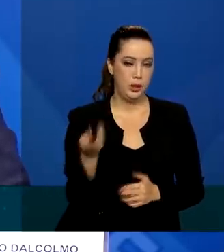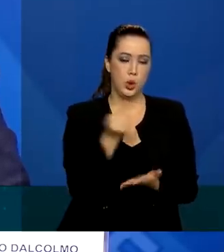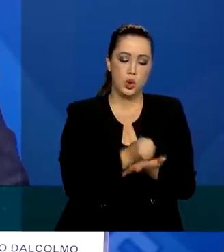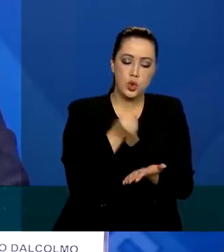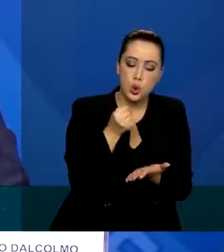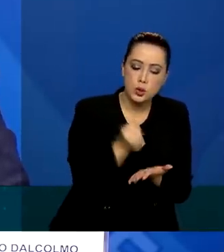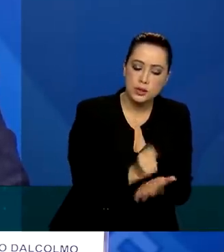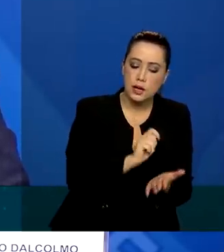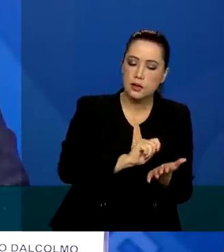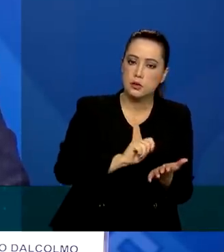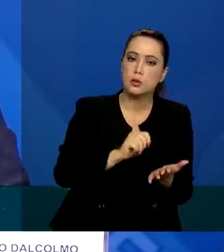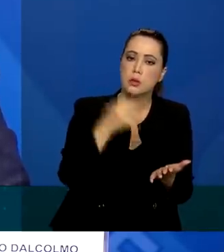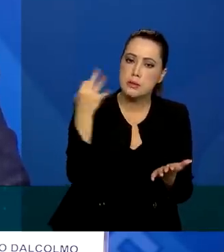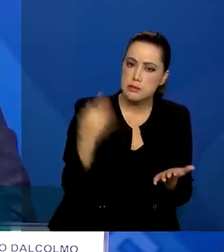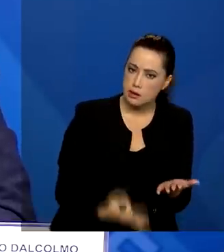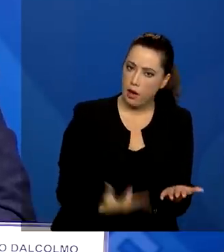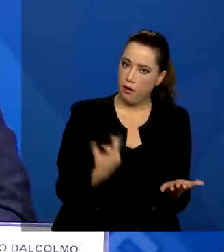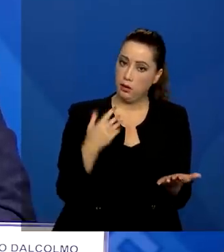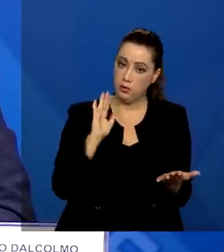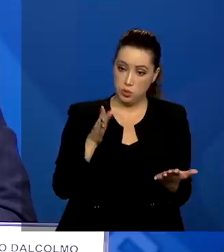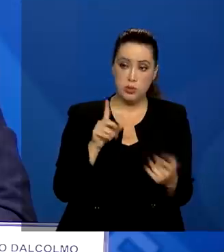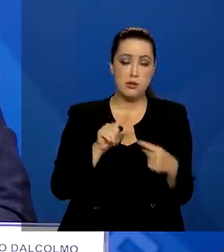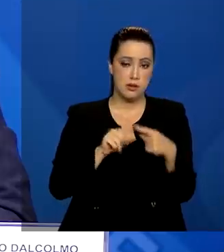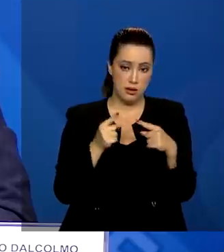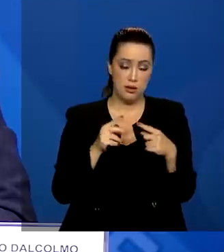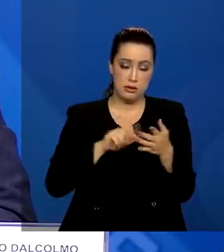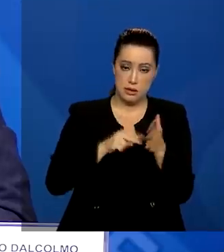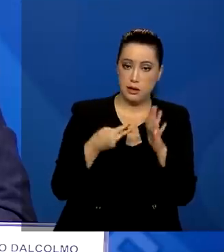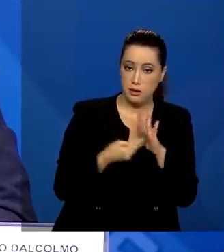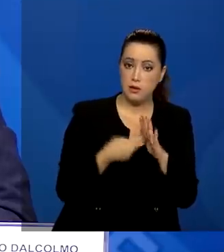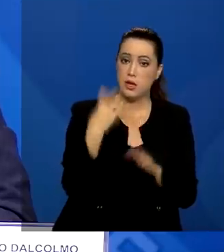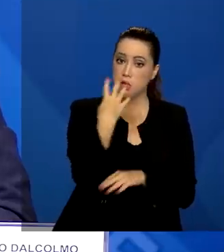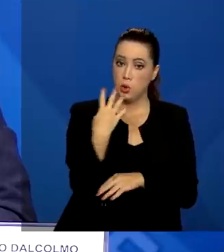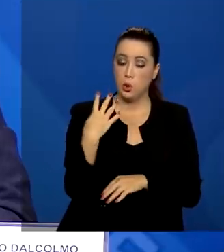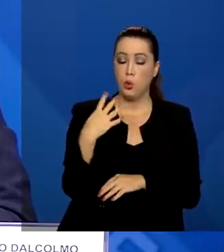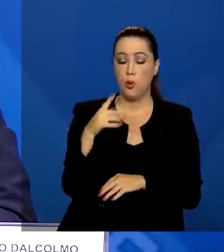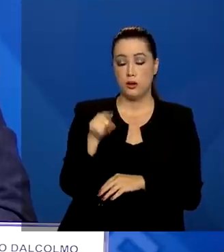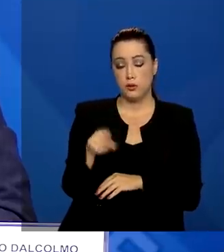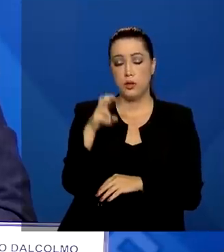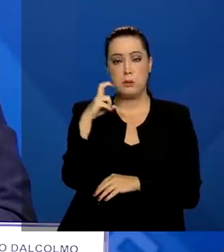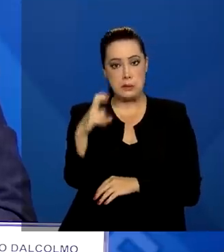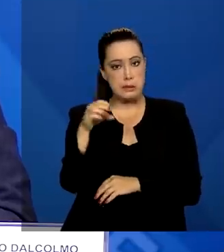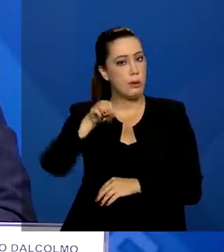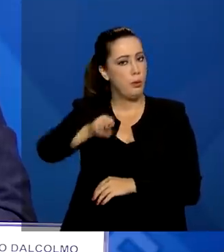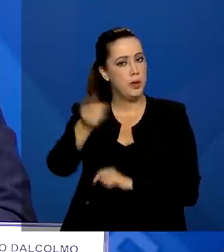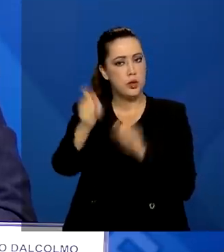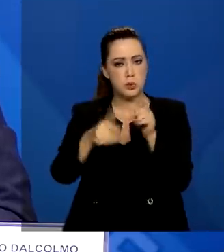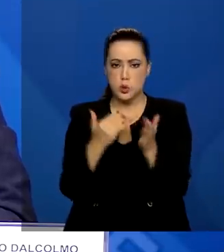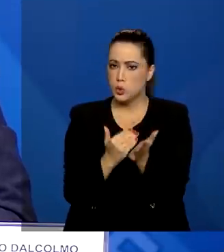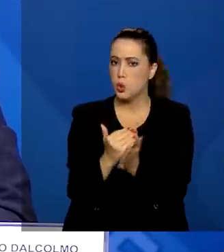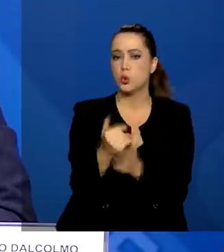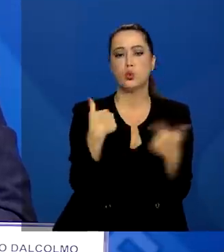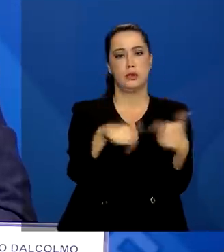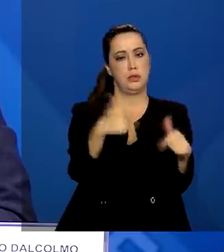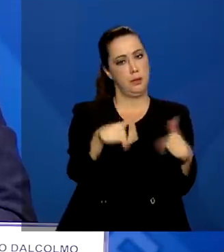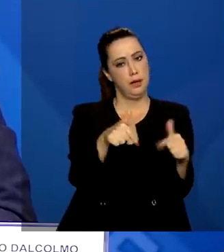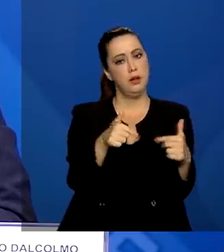4 milhões de empregos que foram realmente preservados. Então as medidas servem para poder